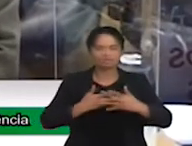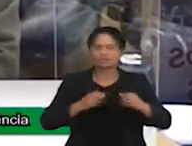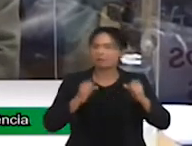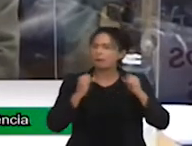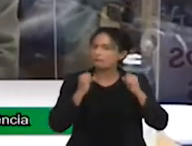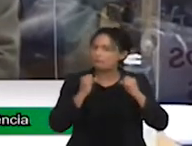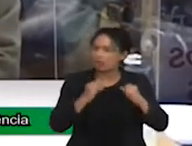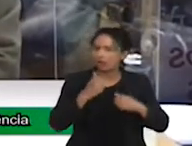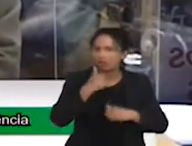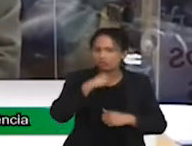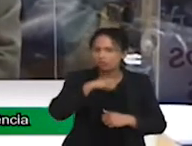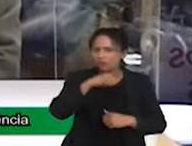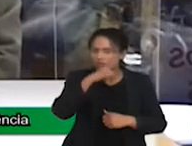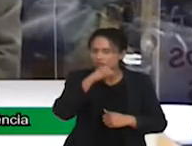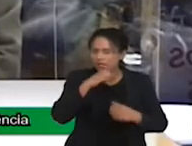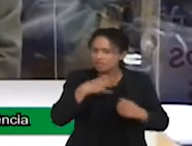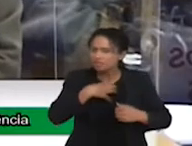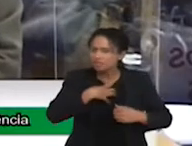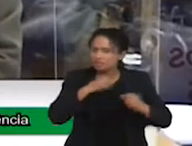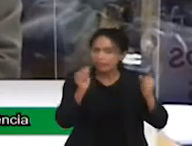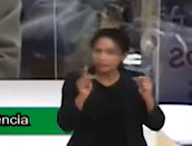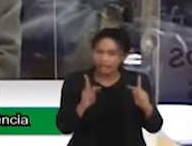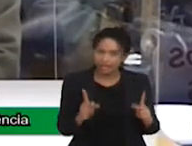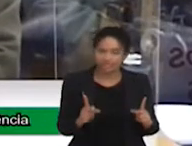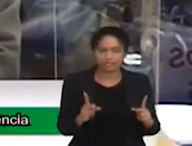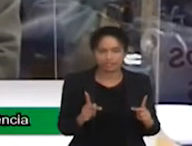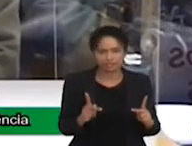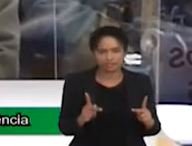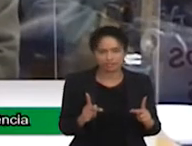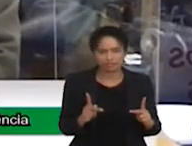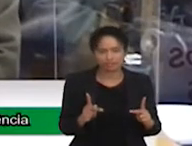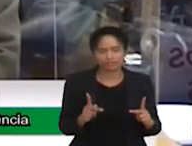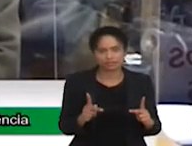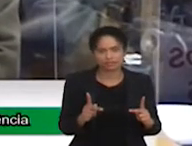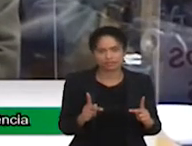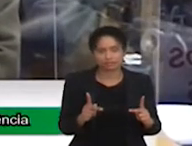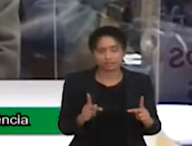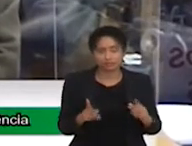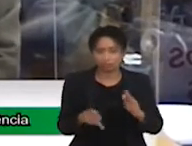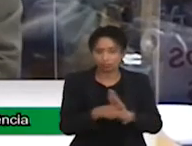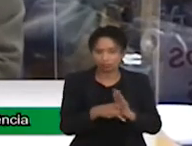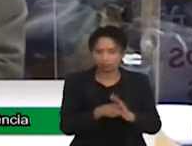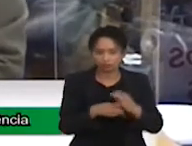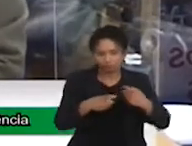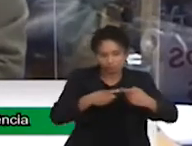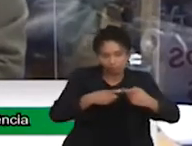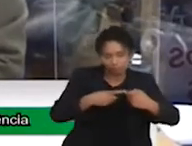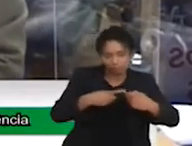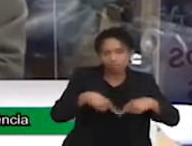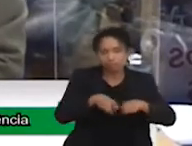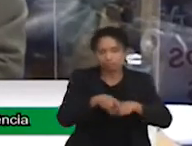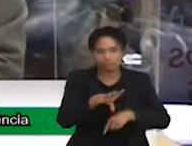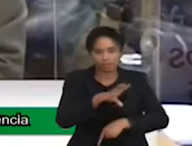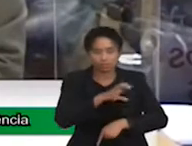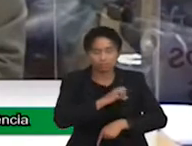um acolhimento da ciência e do amor. Que Deus ilumine a todos.